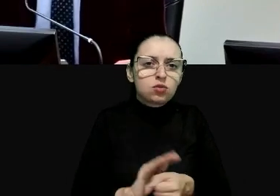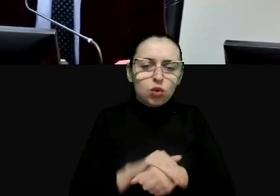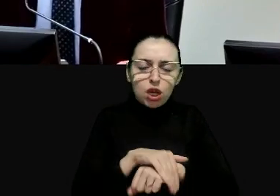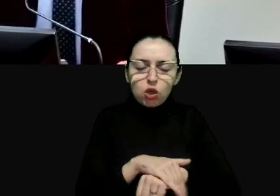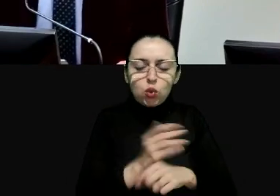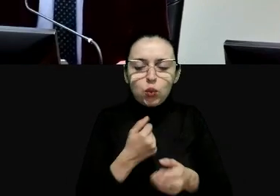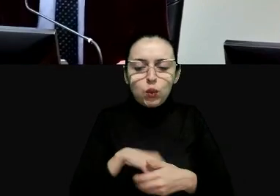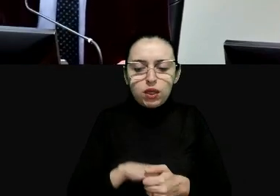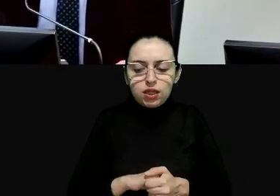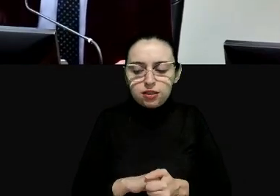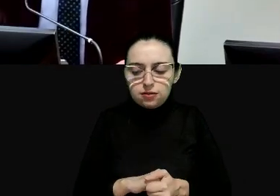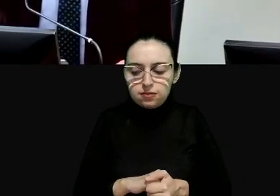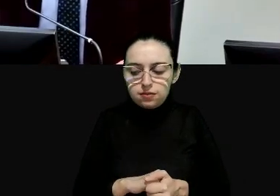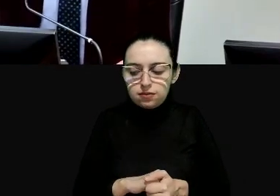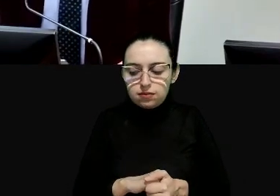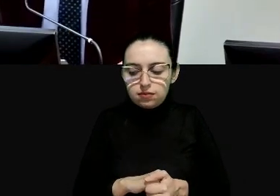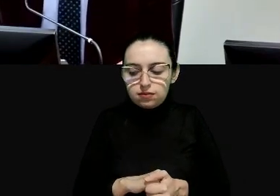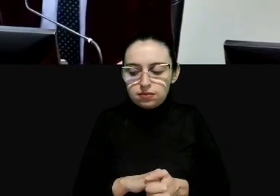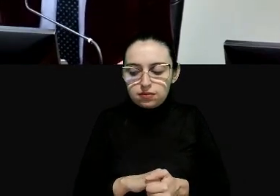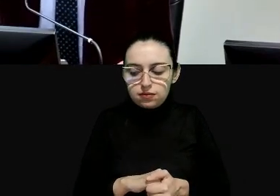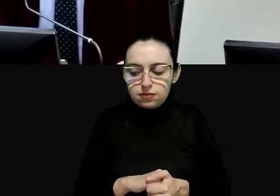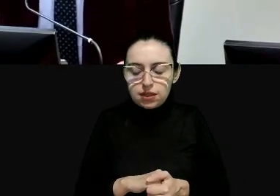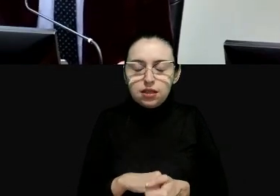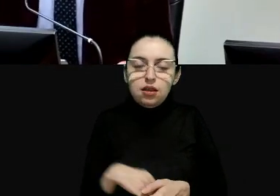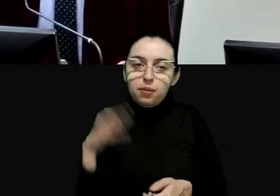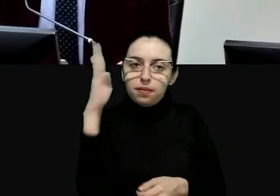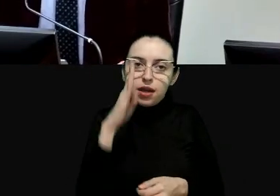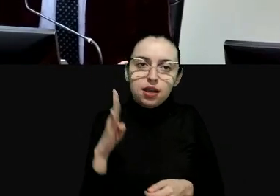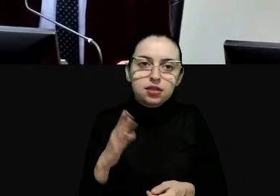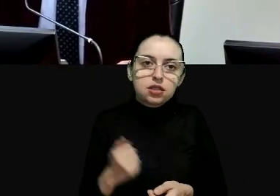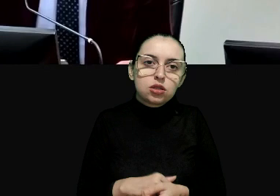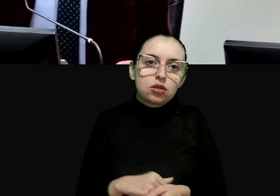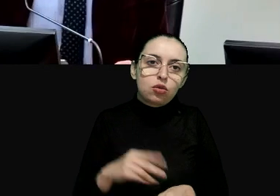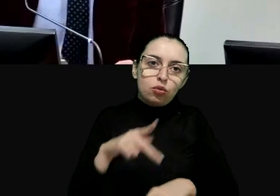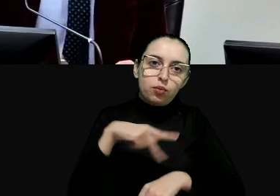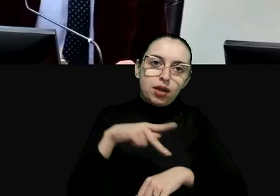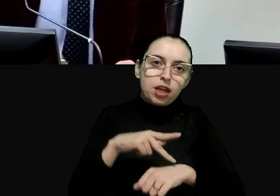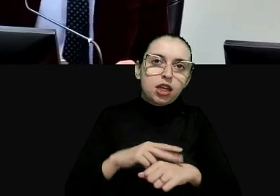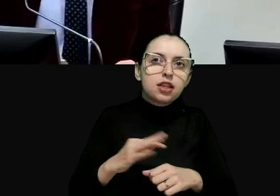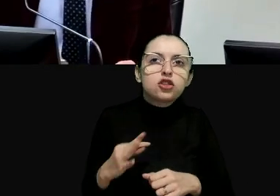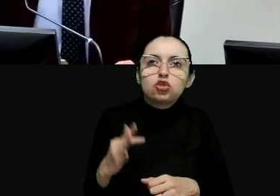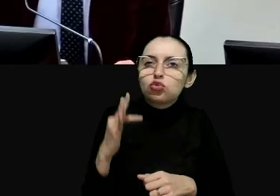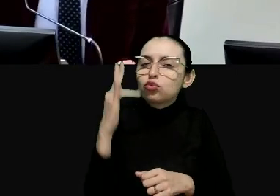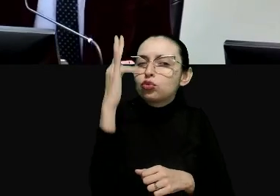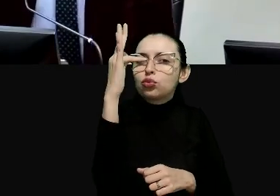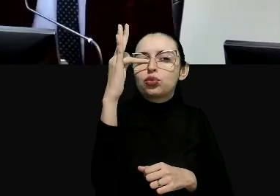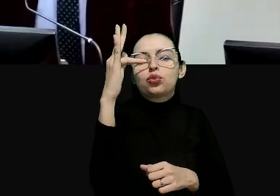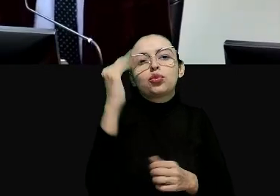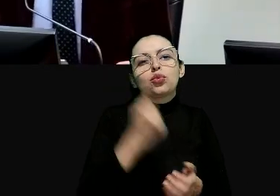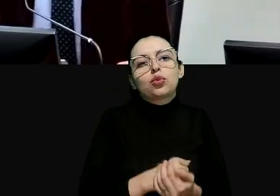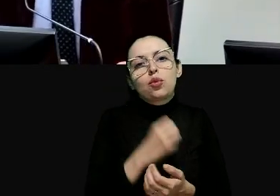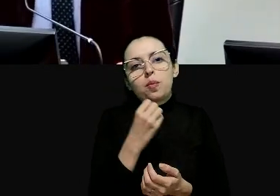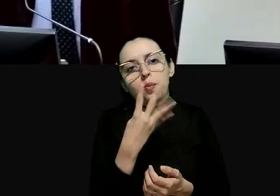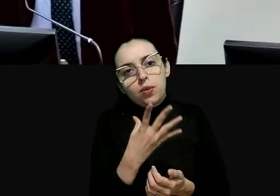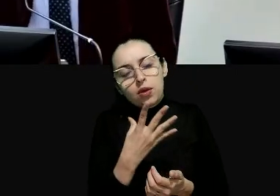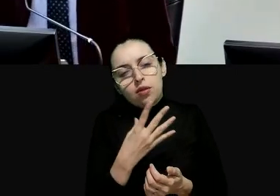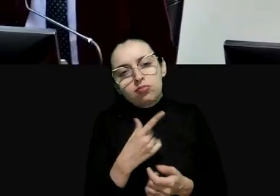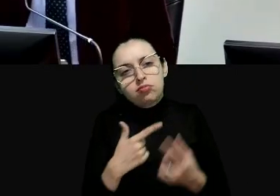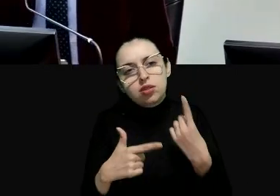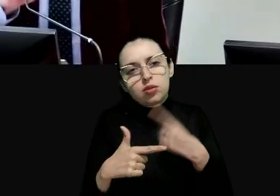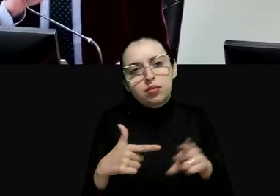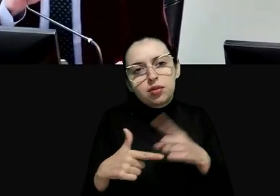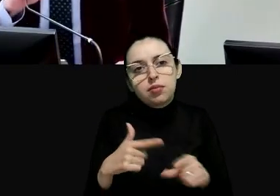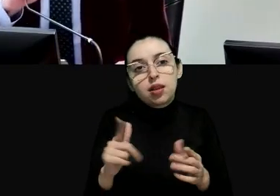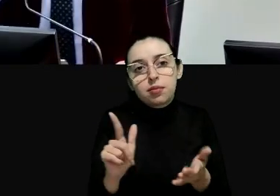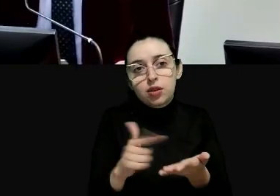noite li de Stefan Zweig Brasil o país do futuro que há algum